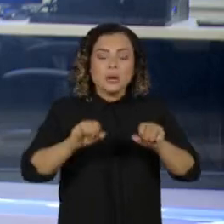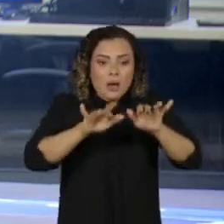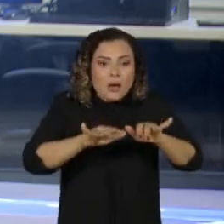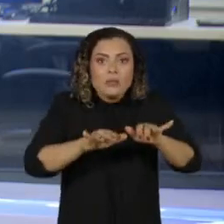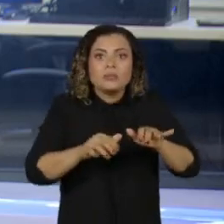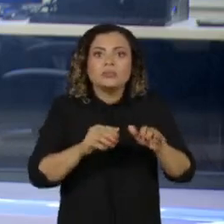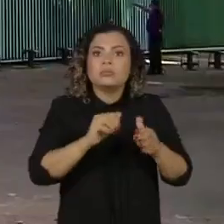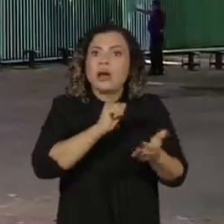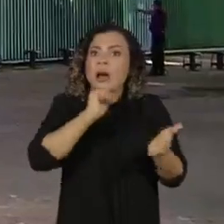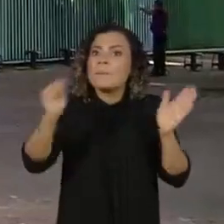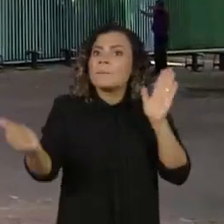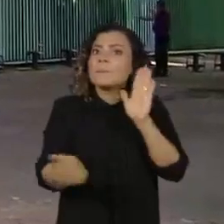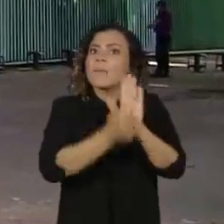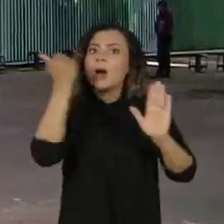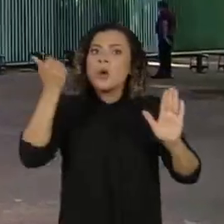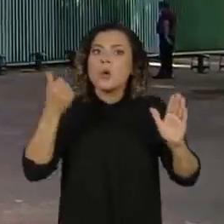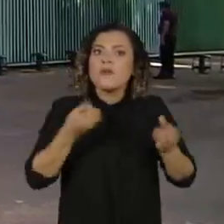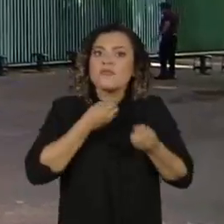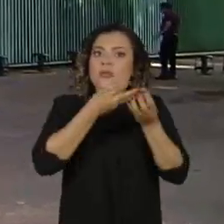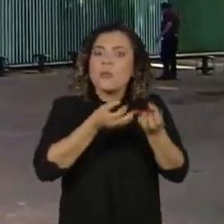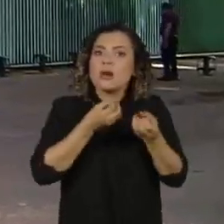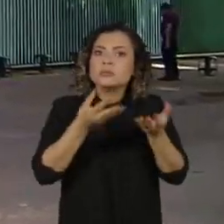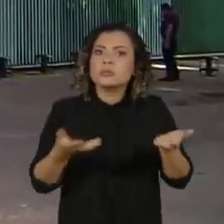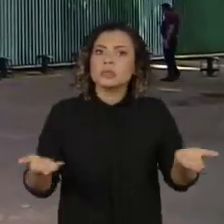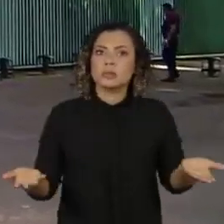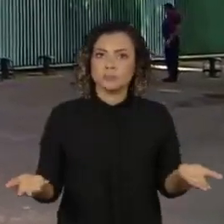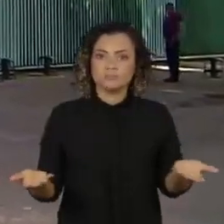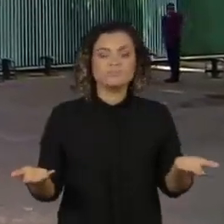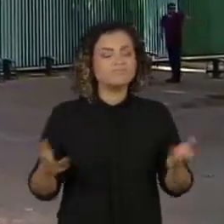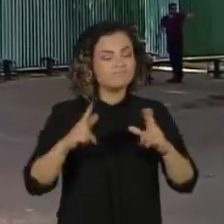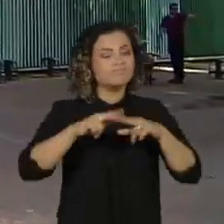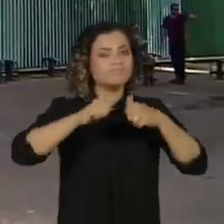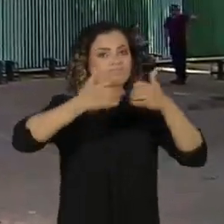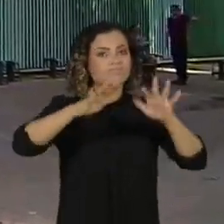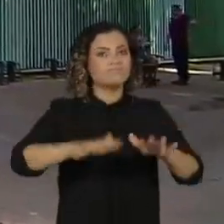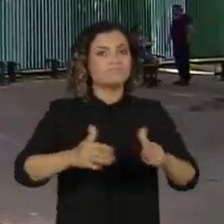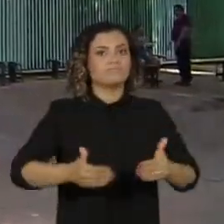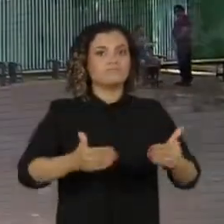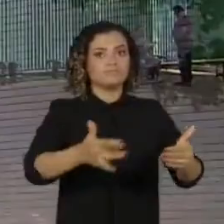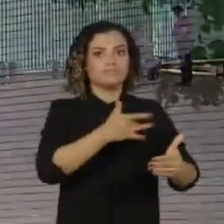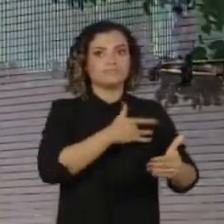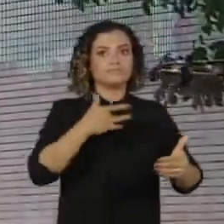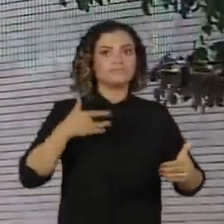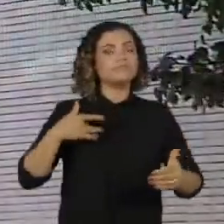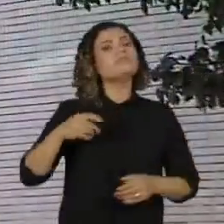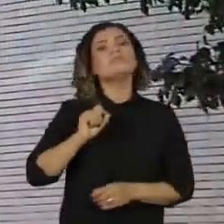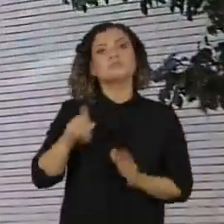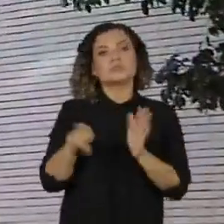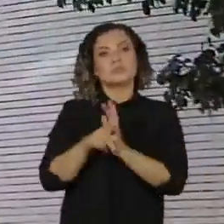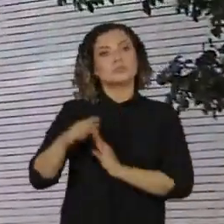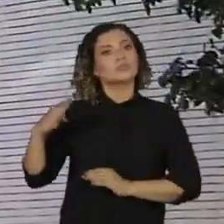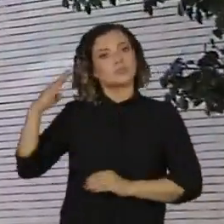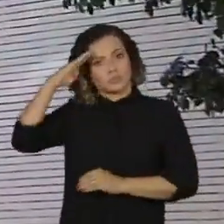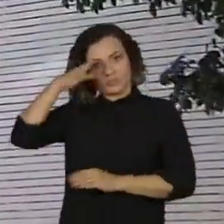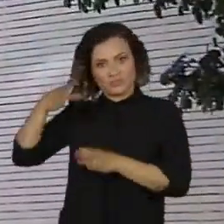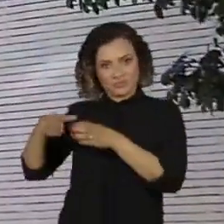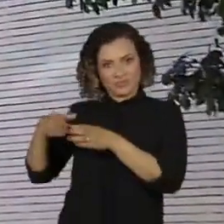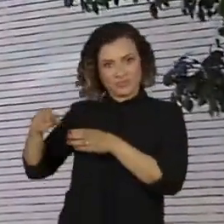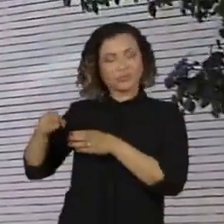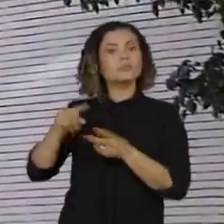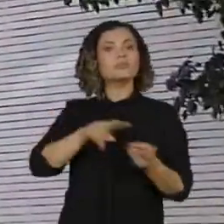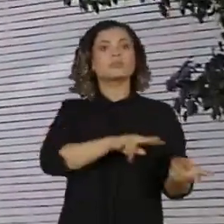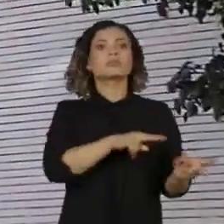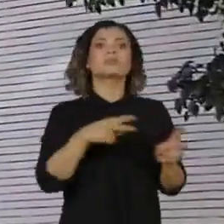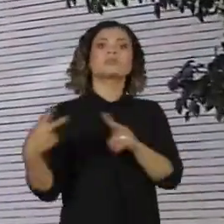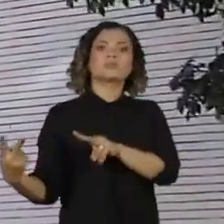2023. O cenário é de completo caos no Ministério da Saúde de Bolsonaro, segundo o levantamento feito pela equipe